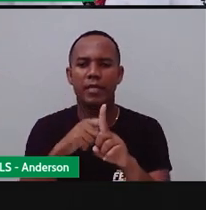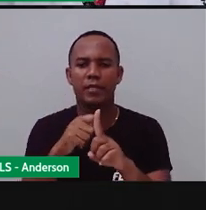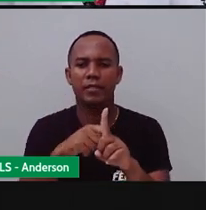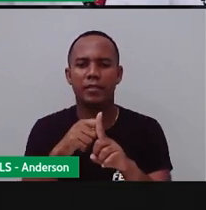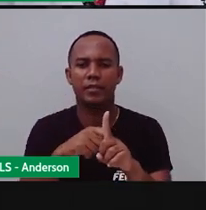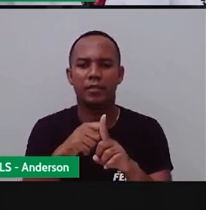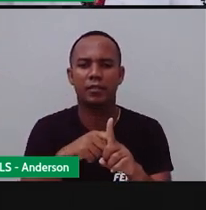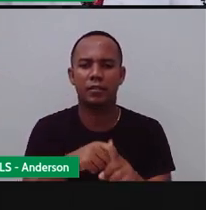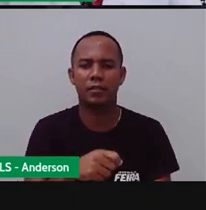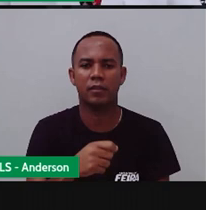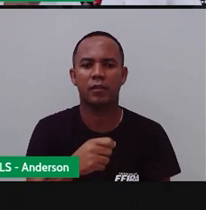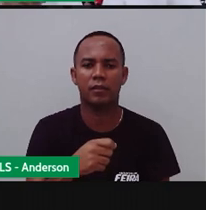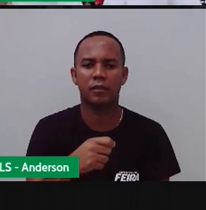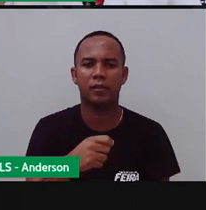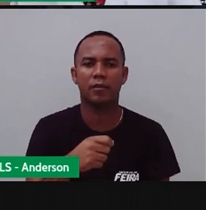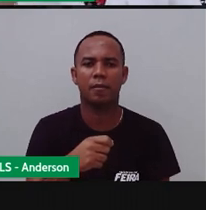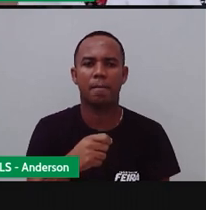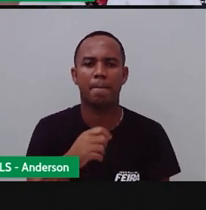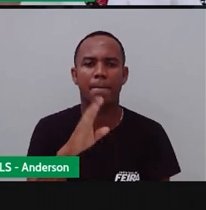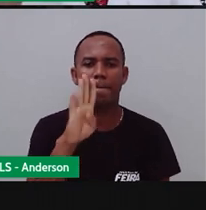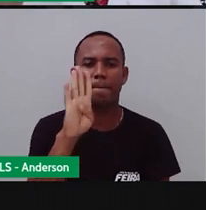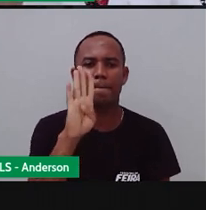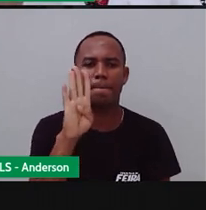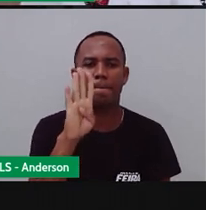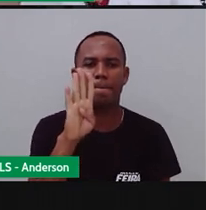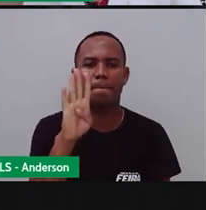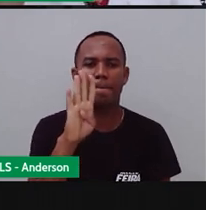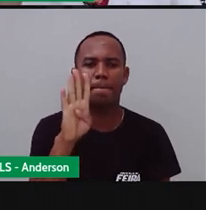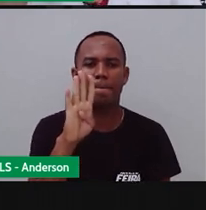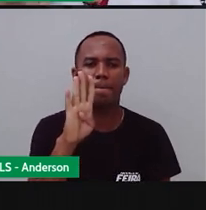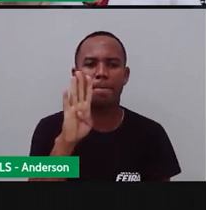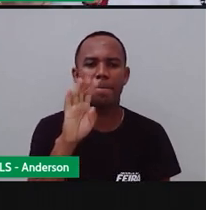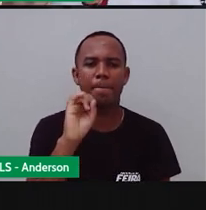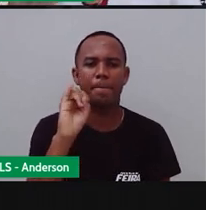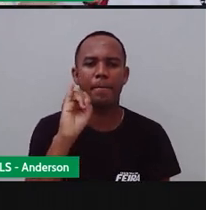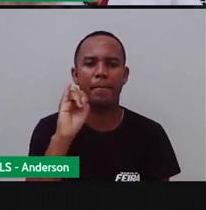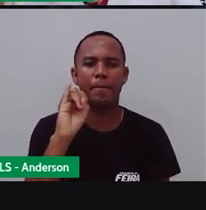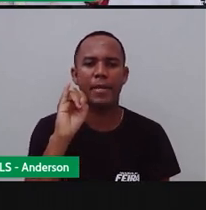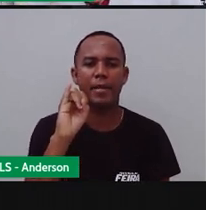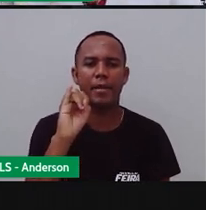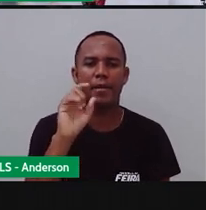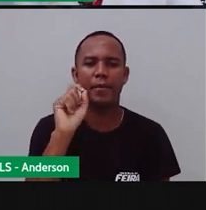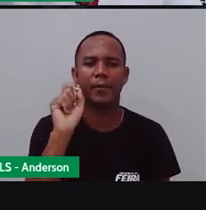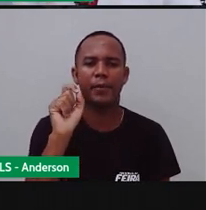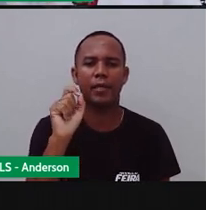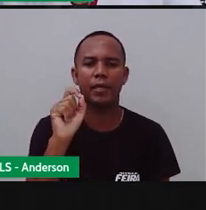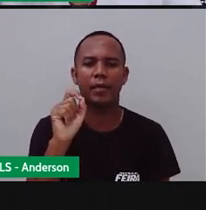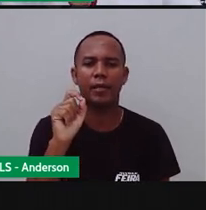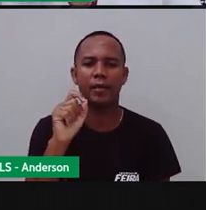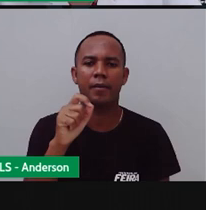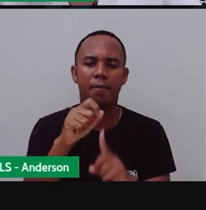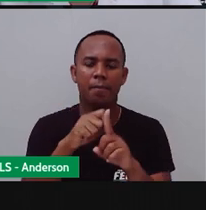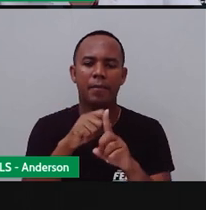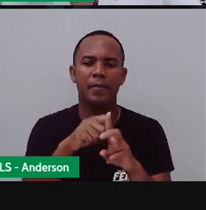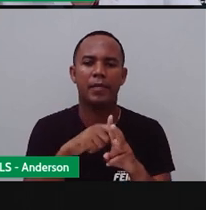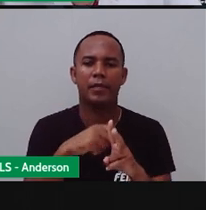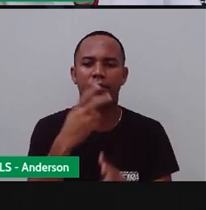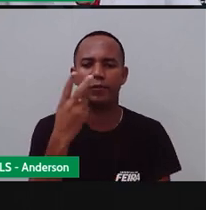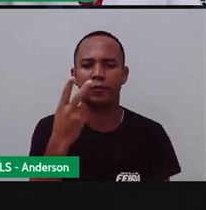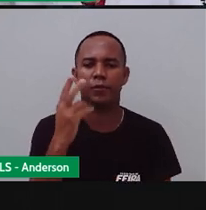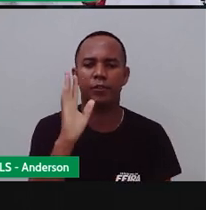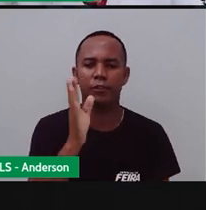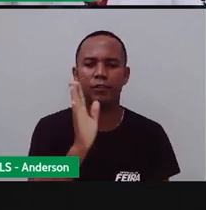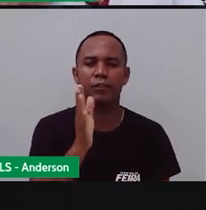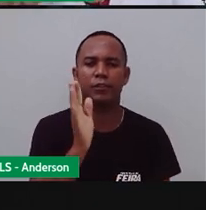Não é isso? Bicampeão é porque foi campeão quantas vezes? Duas vezes. Então, bimestre é o quê?